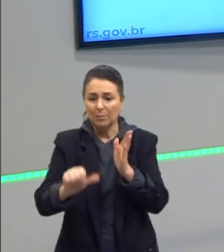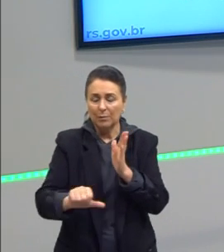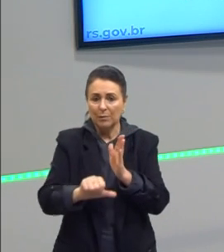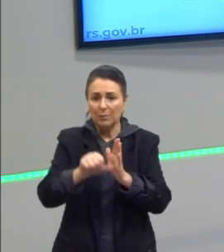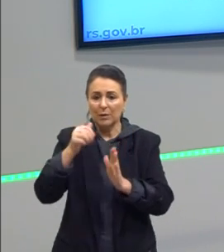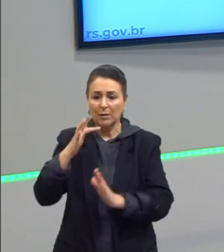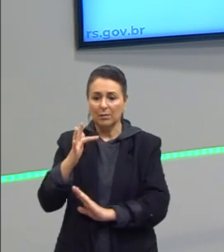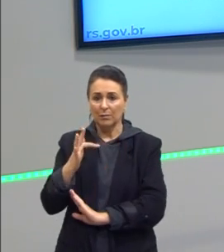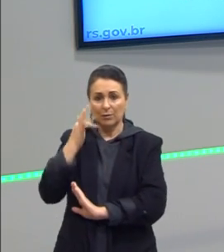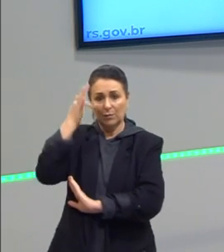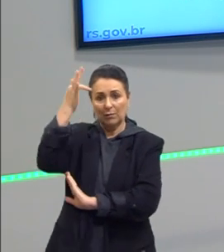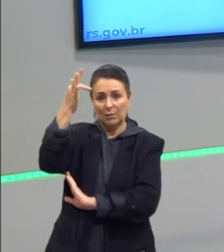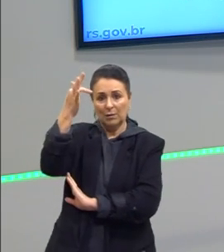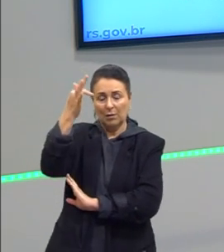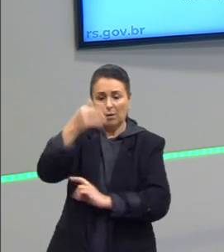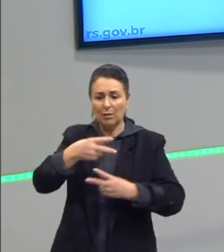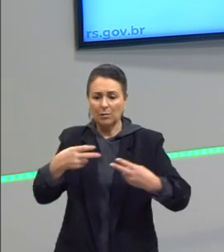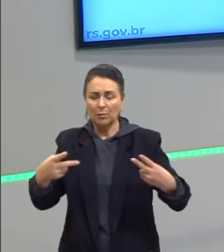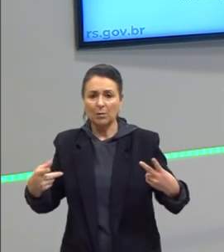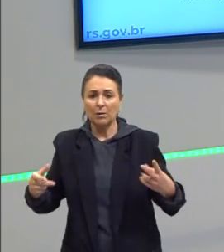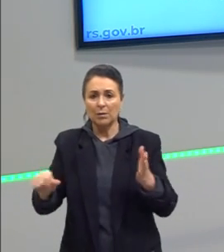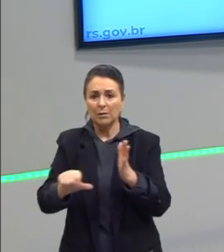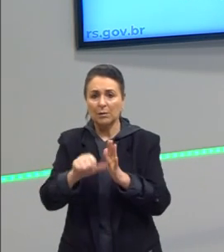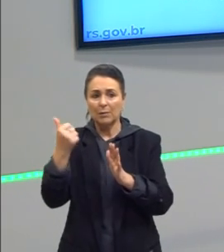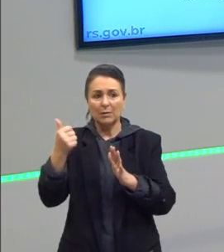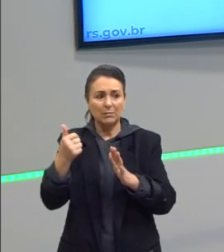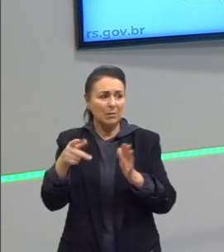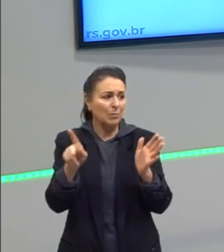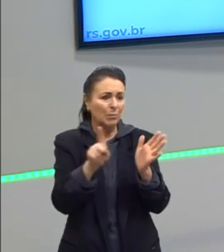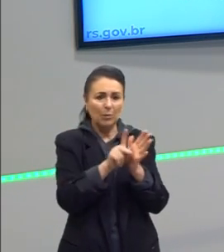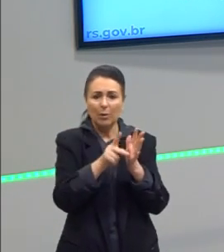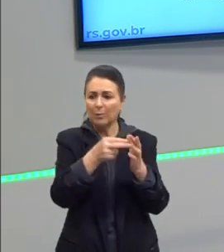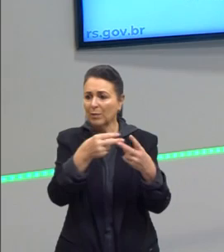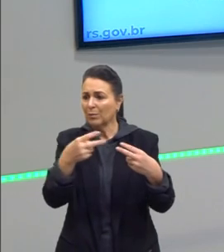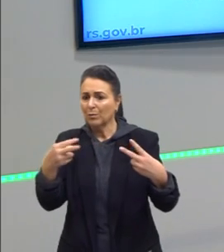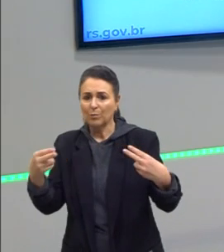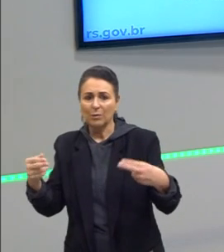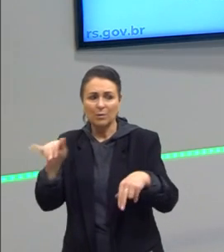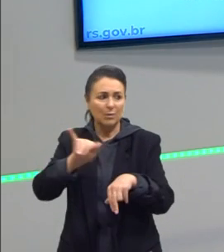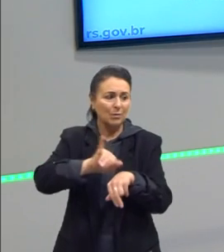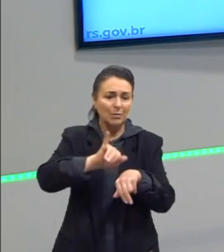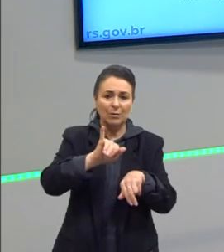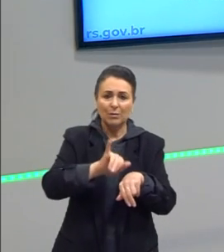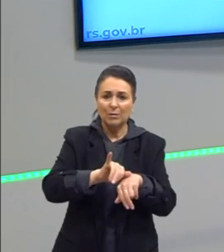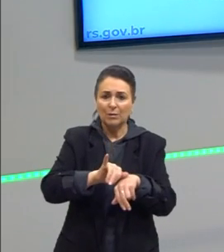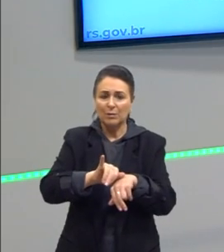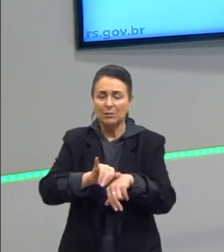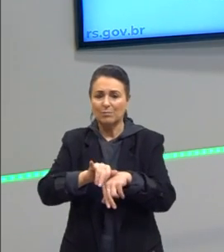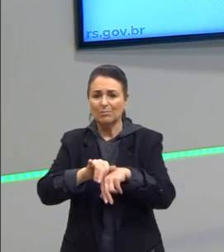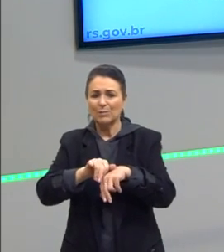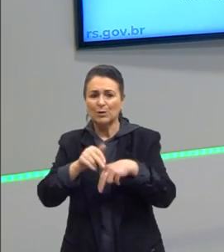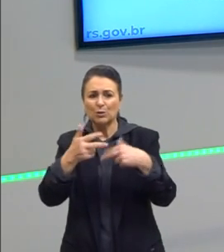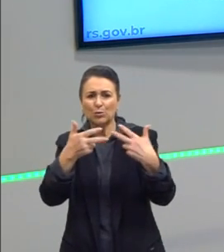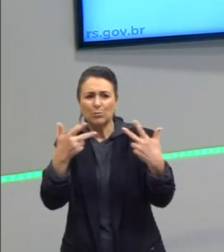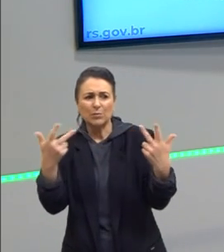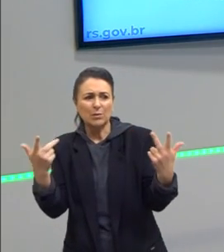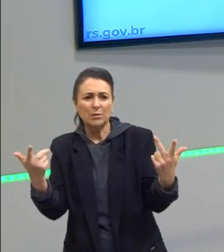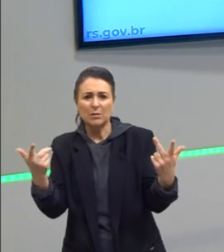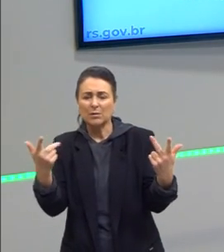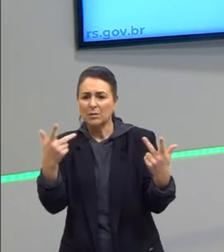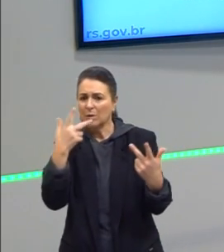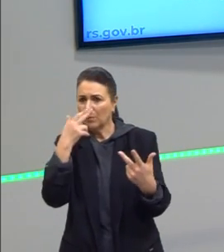a causa primeira, aqui nas próprias coisas. Encontrar substâncias em comum nas próprias coisas. Esse